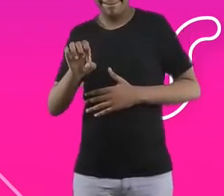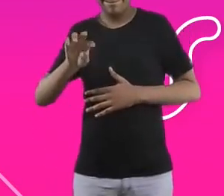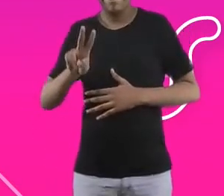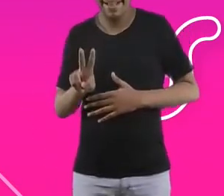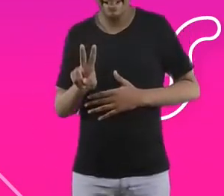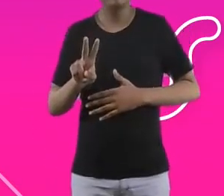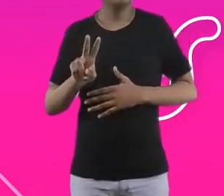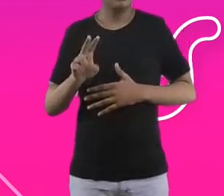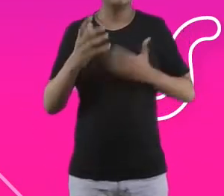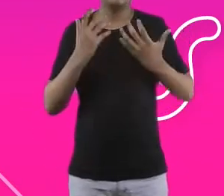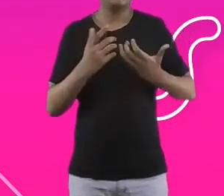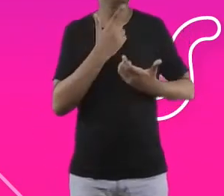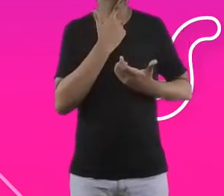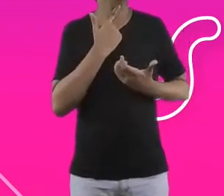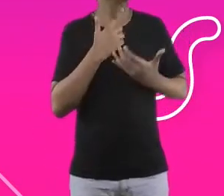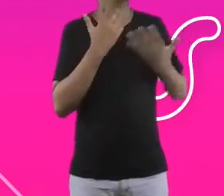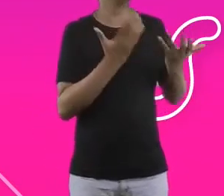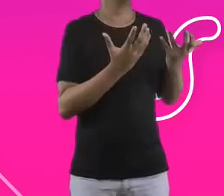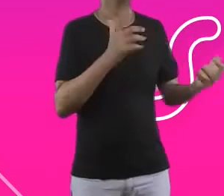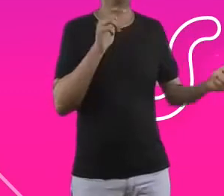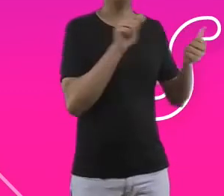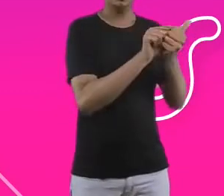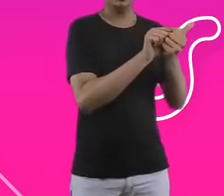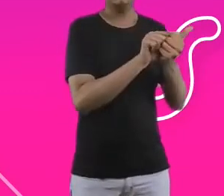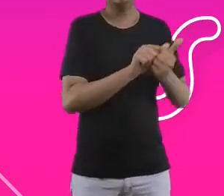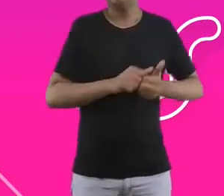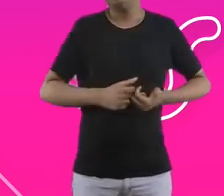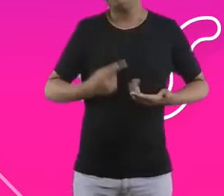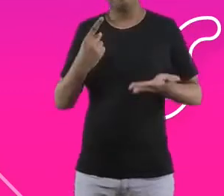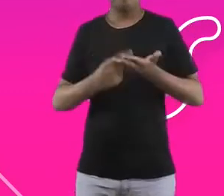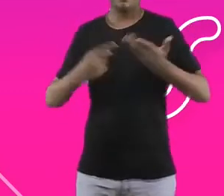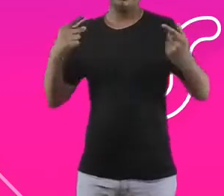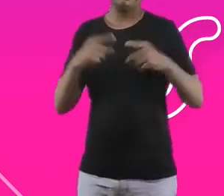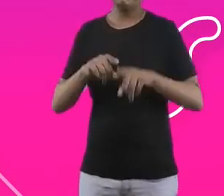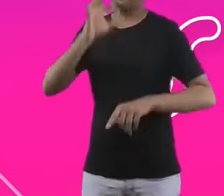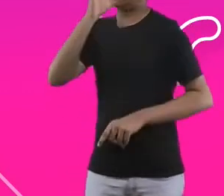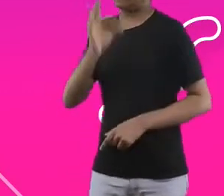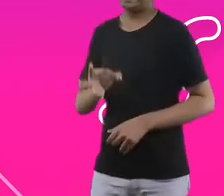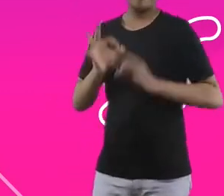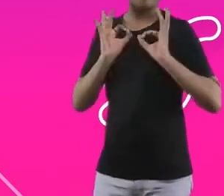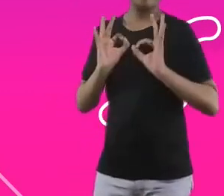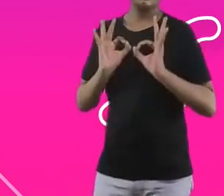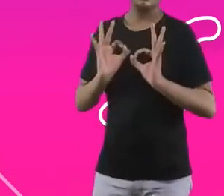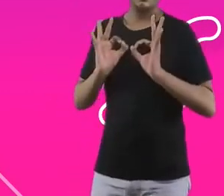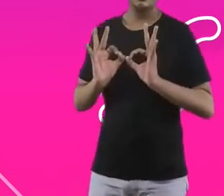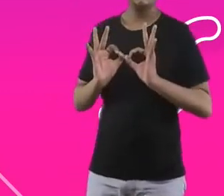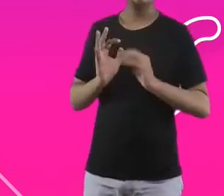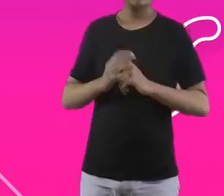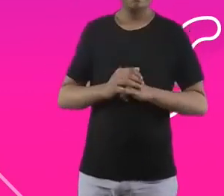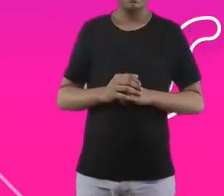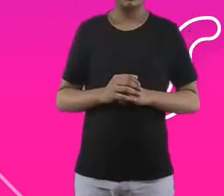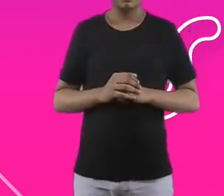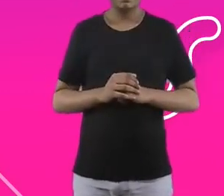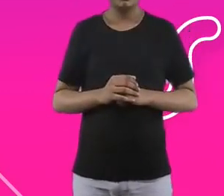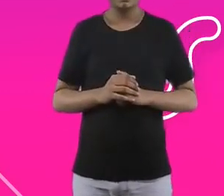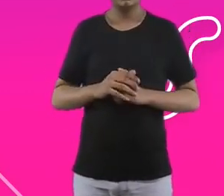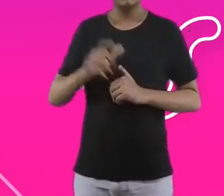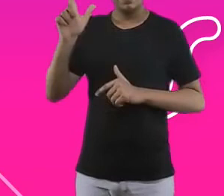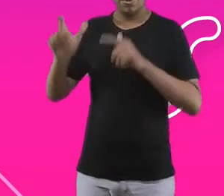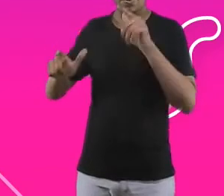gestão. E a parceria deu super certo, porque ele foi mentorado pelo Capitanovas, que era o nosso liquidigente, pelo senhor Bernardo Pairo.